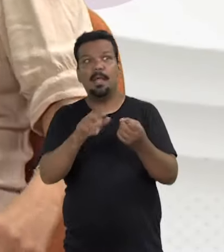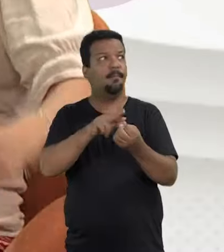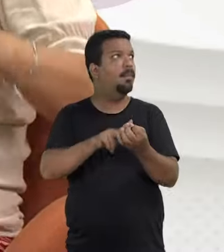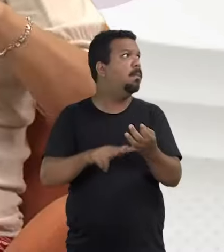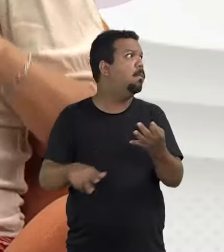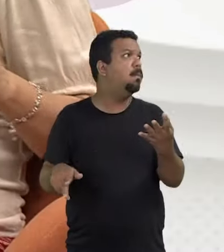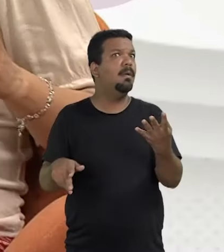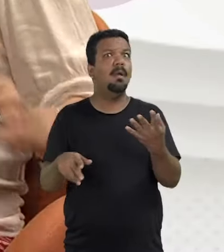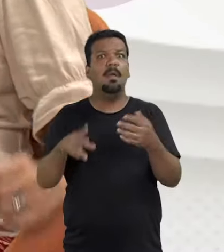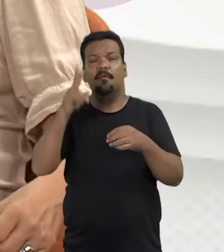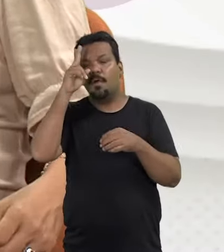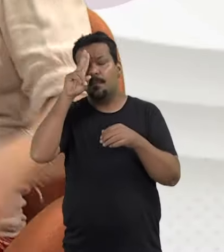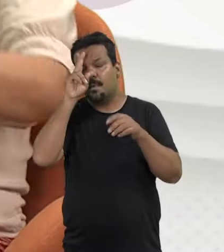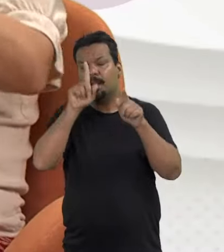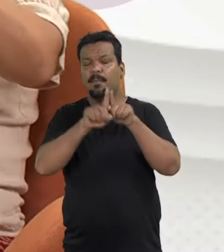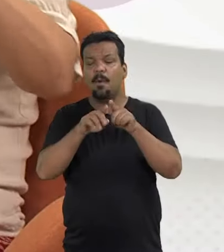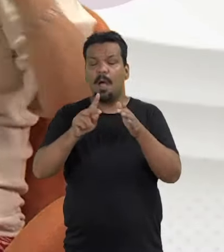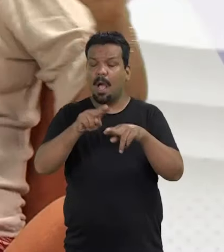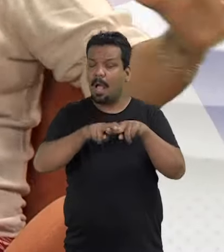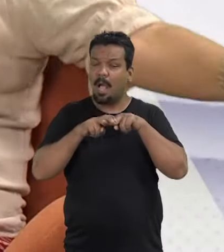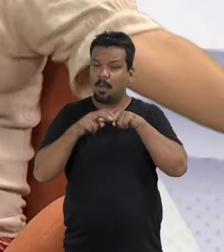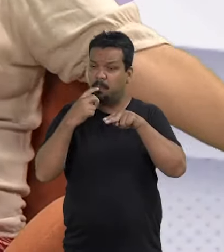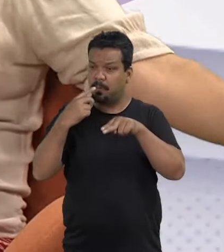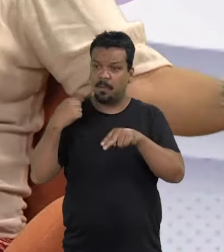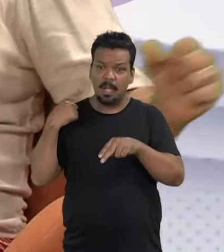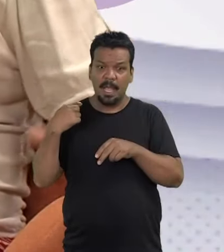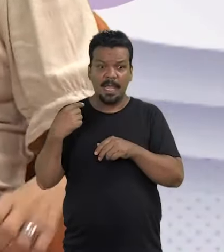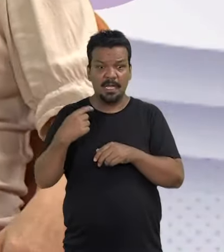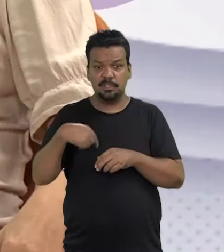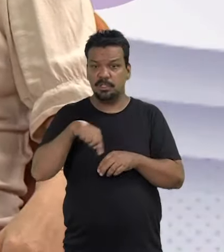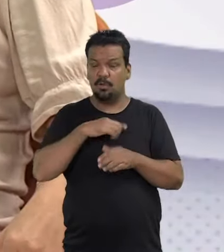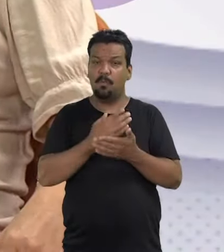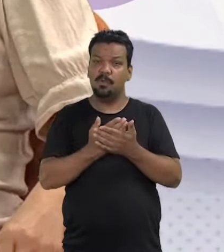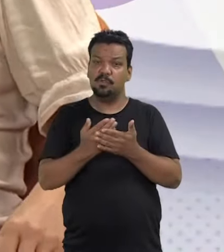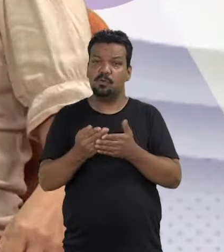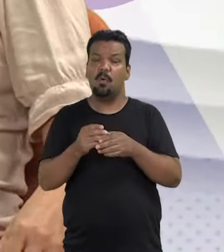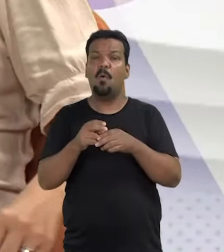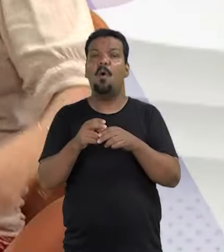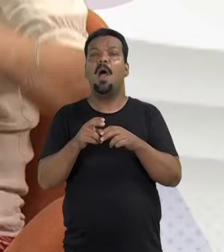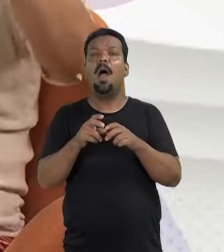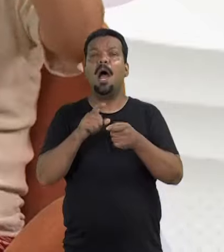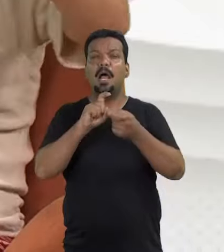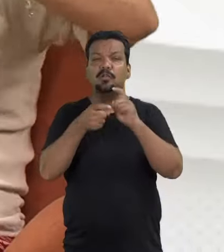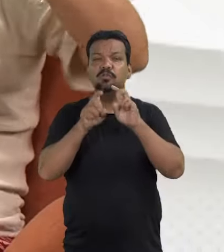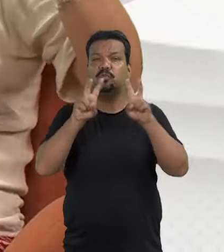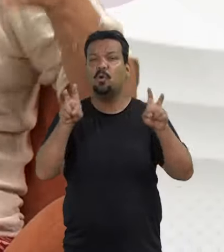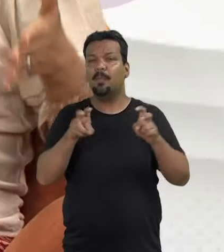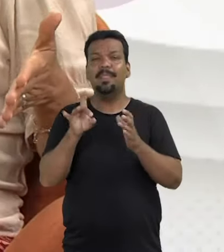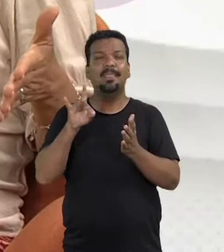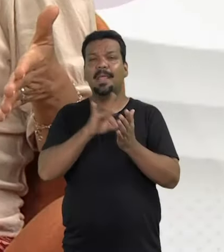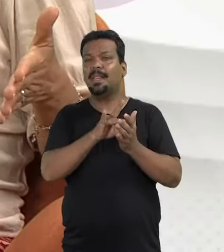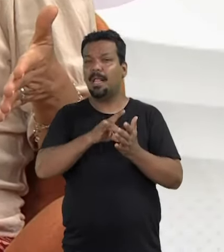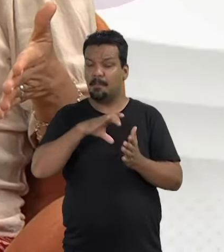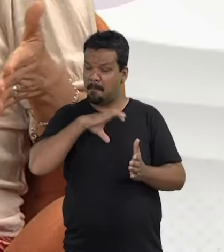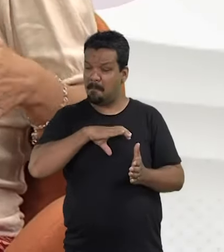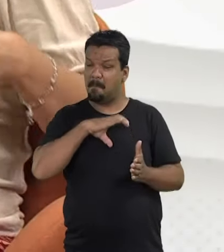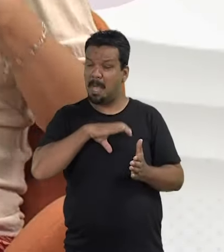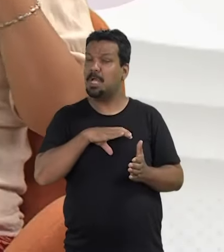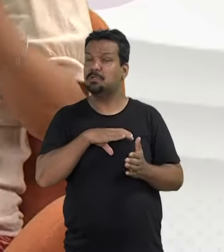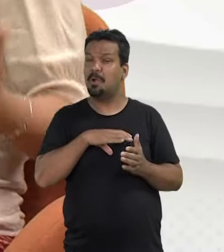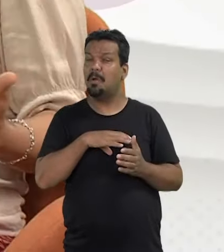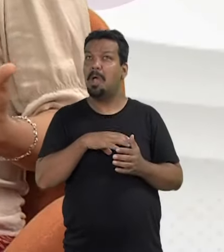etc. Porque aí o que ocorre? Eu vou lembrar um feito recente que foi quando a gente começou a discutir sobre dignidade menstrual.